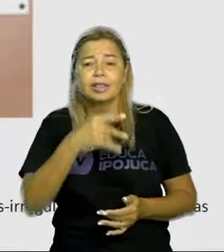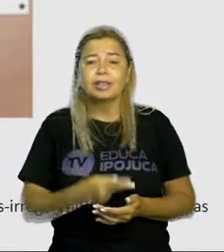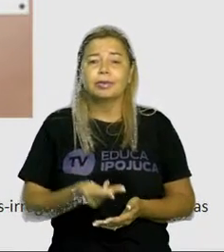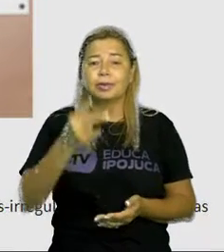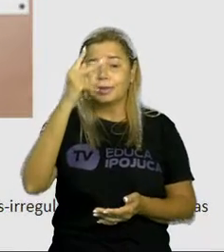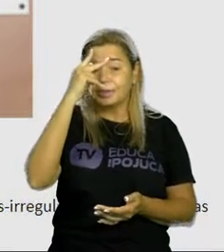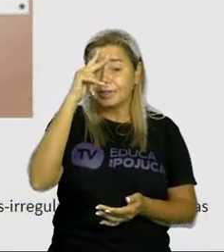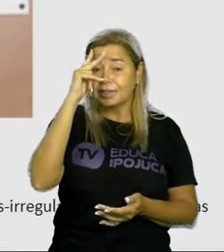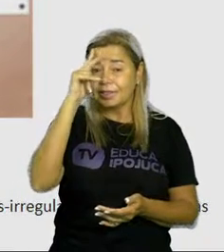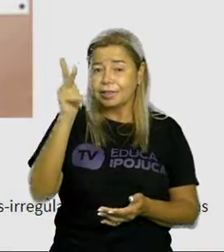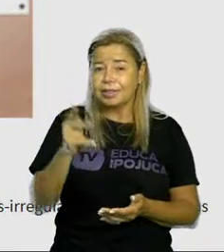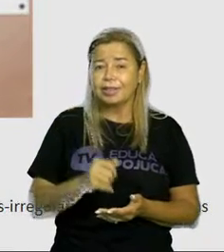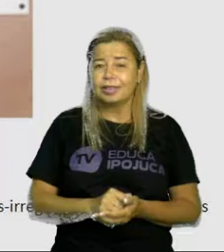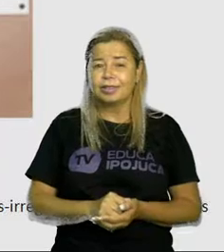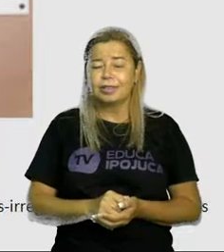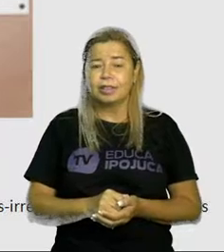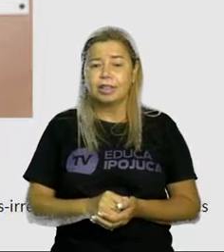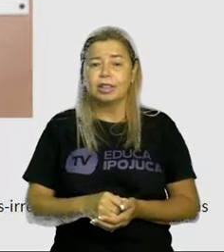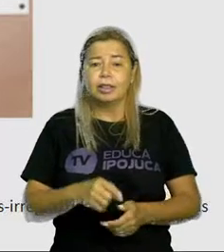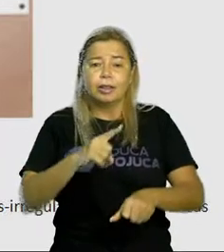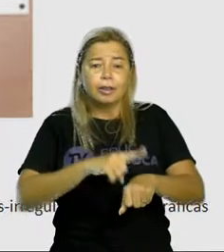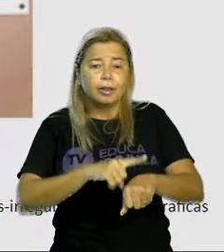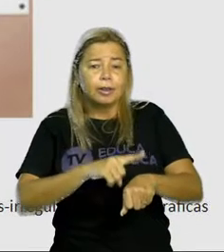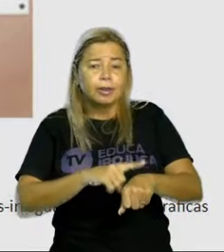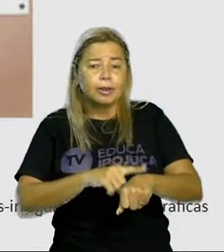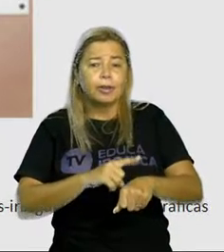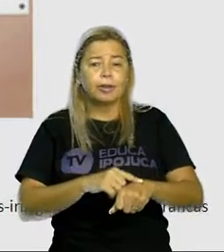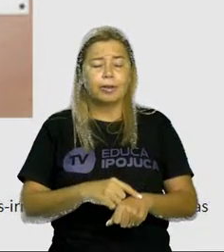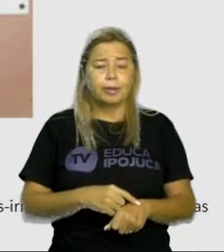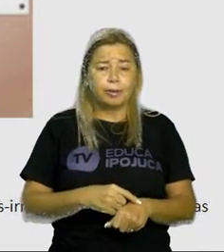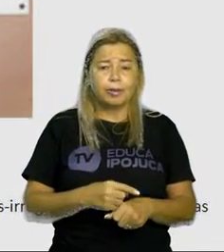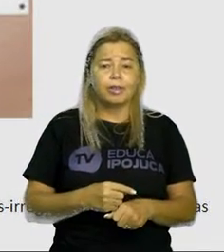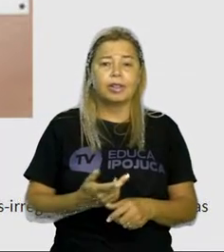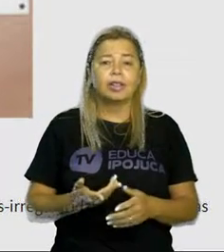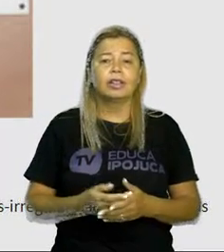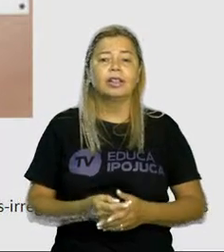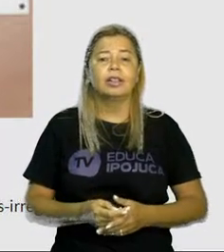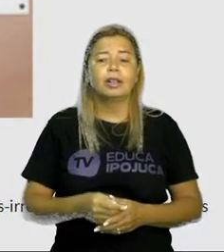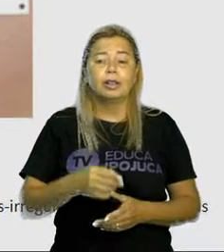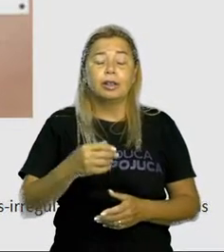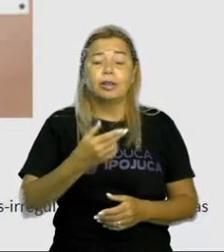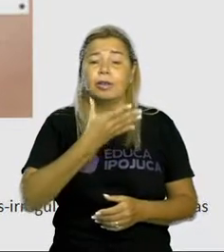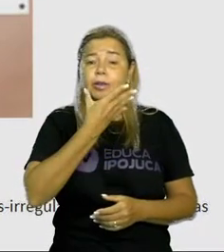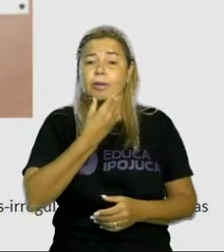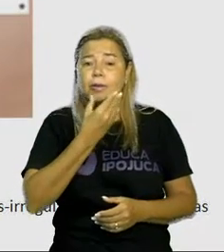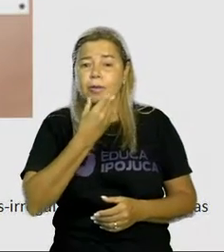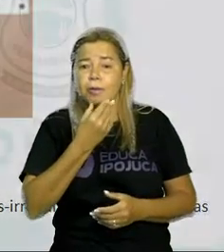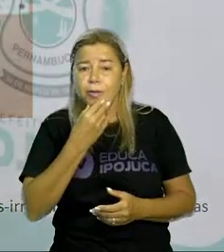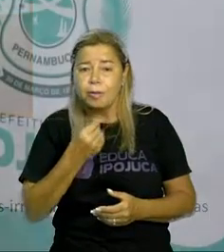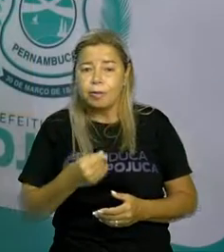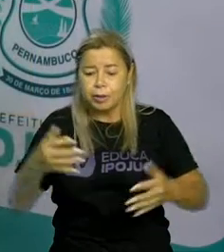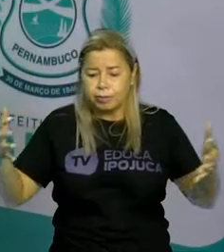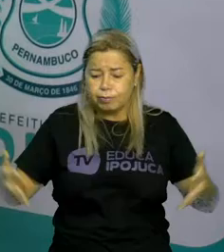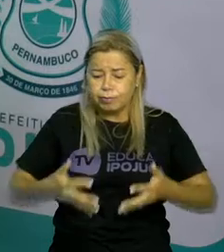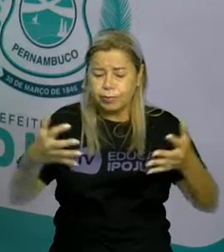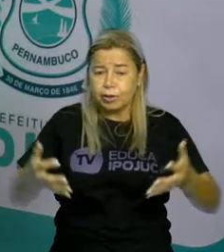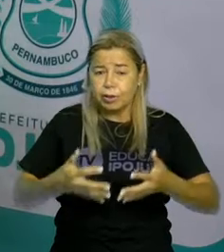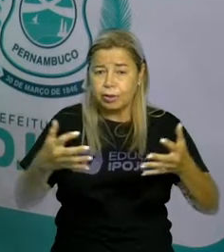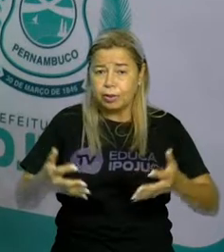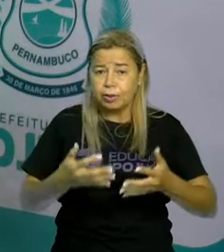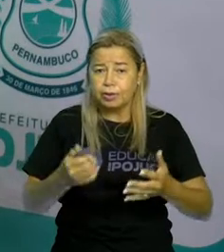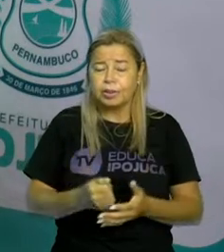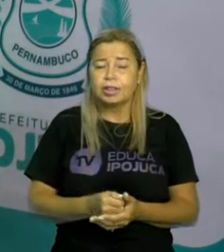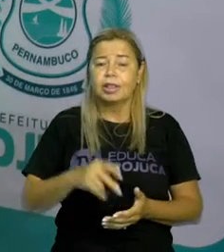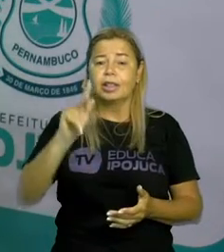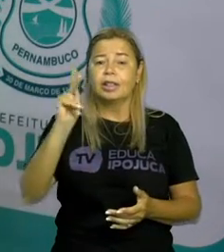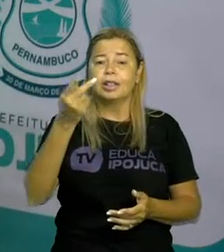hora, habitada, homenzinho, ah, horta e herdeiro. São palavras que a